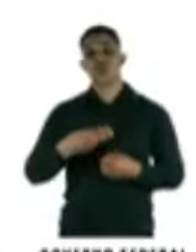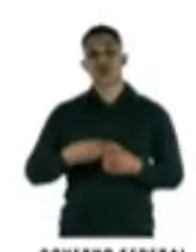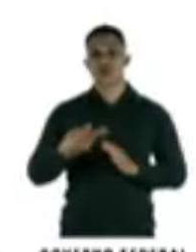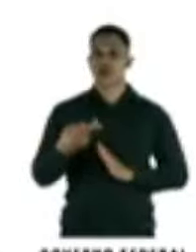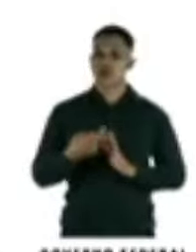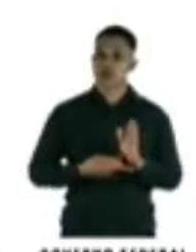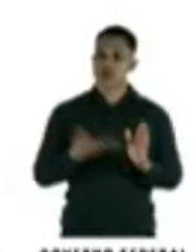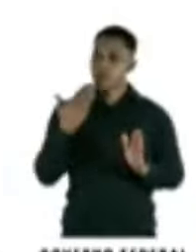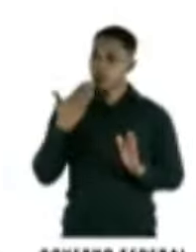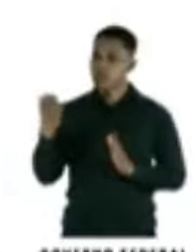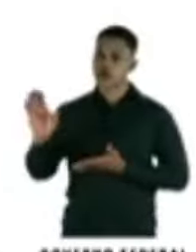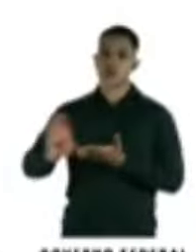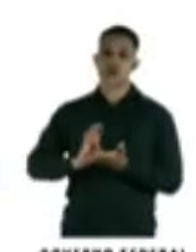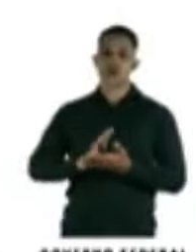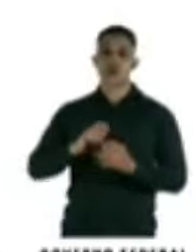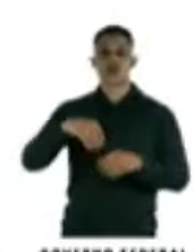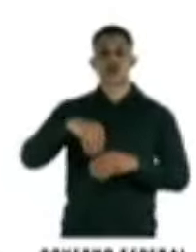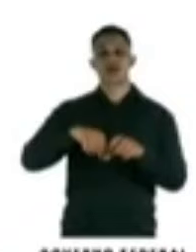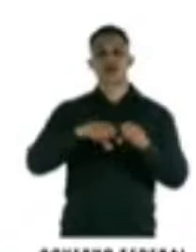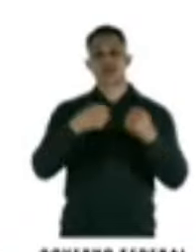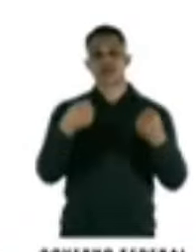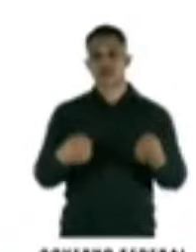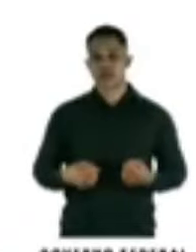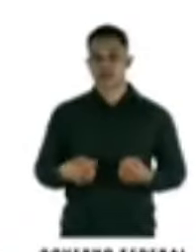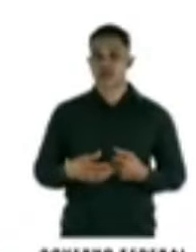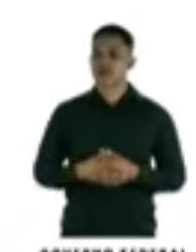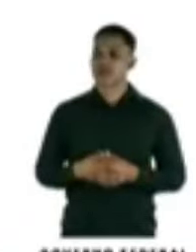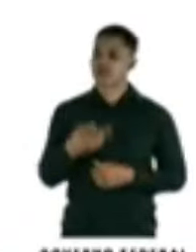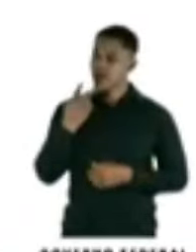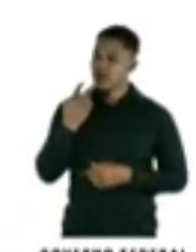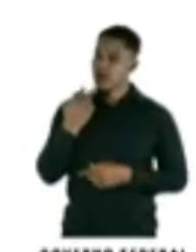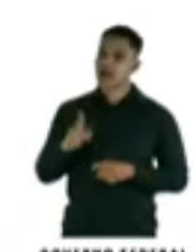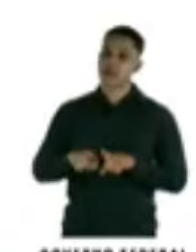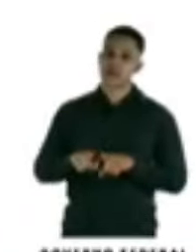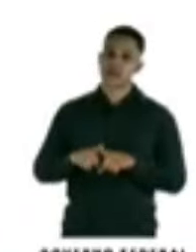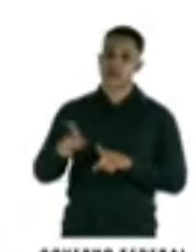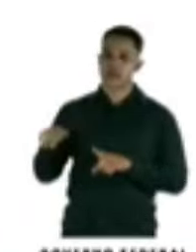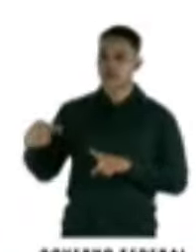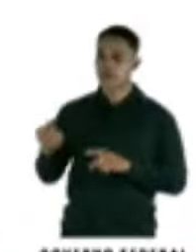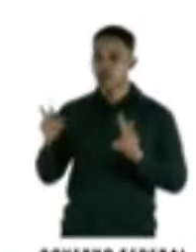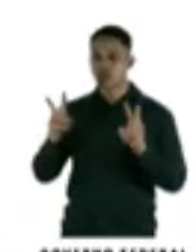para solicitar o recurso no sistema de continualidades. Eu vou falar um pouquinho depois sobre o recurso.